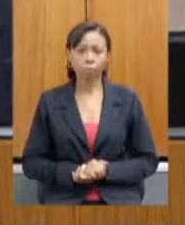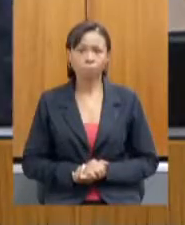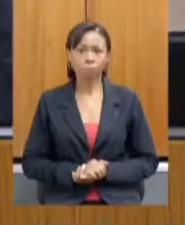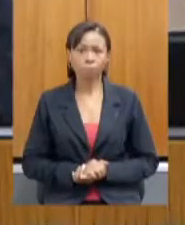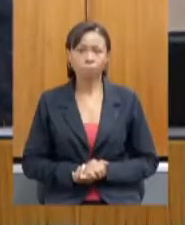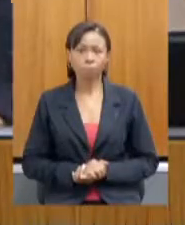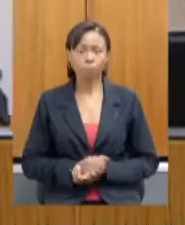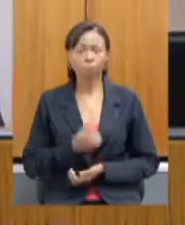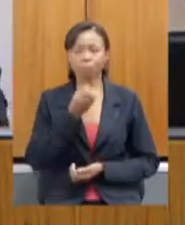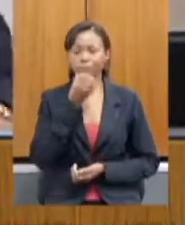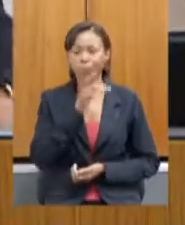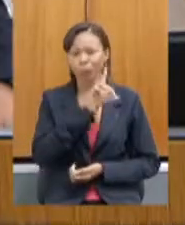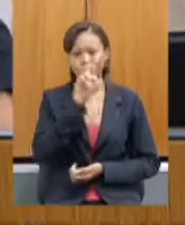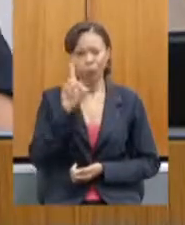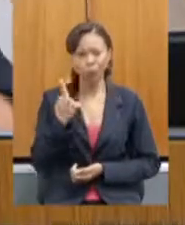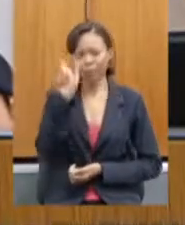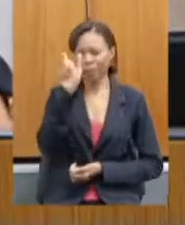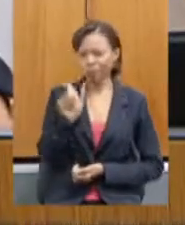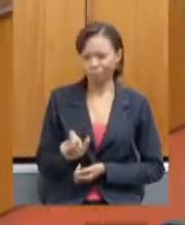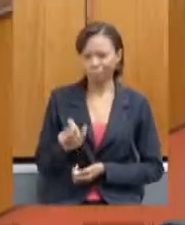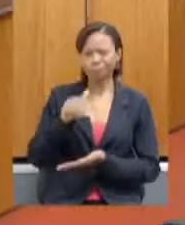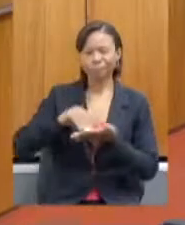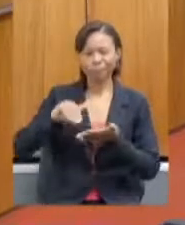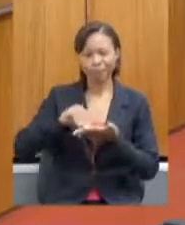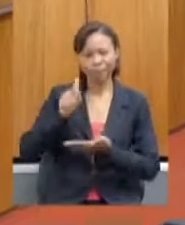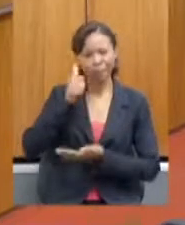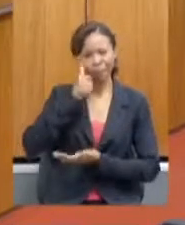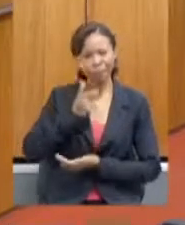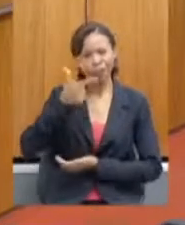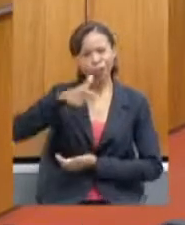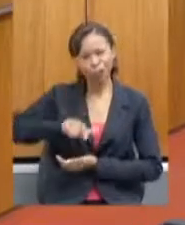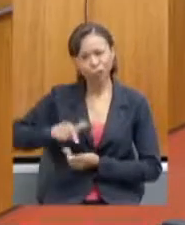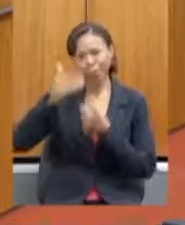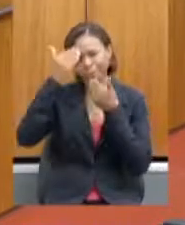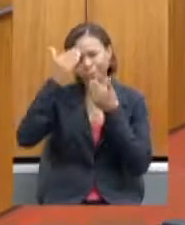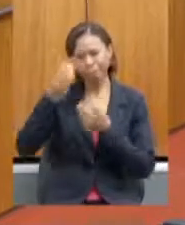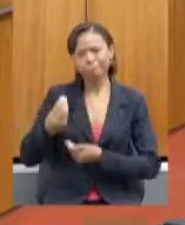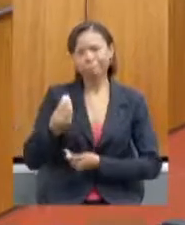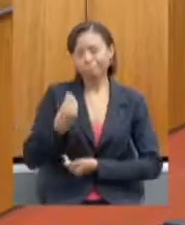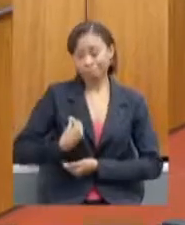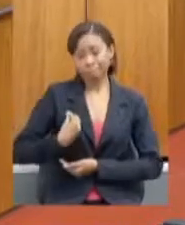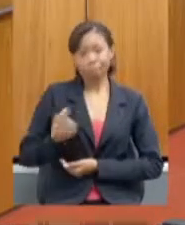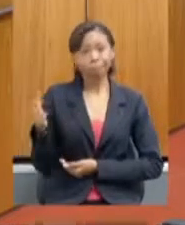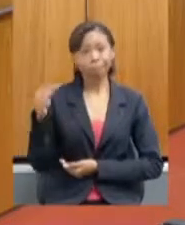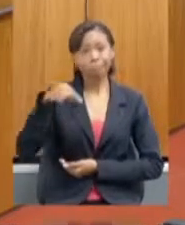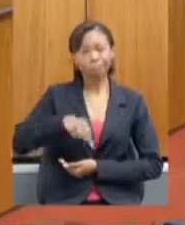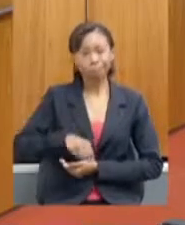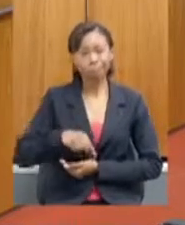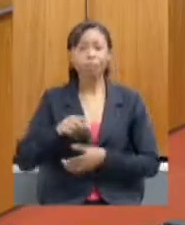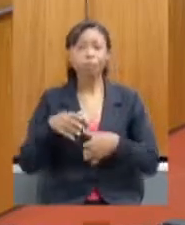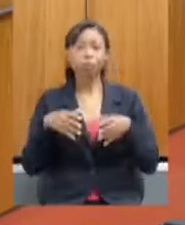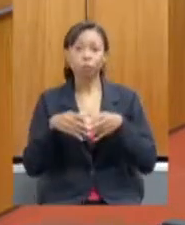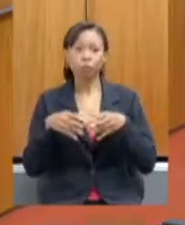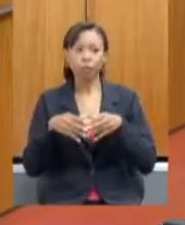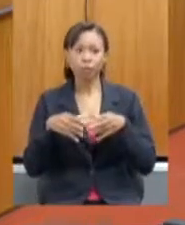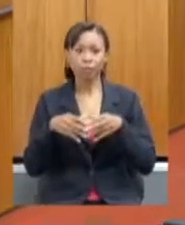Bom dia, senhora secretária, mais uma vez. Muito obrigado pela presença, muito obrigado pela presença da equipe da SEAPA.